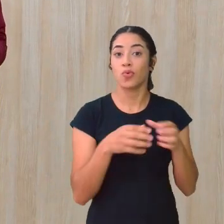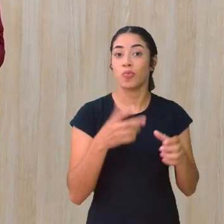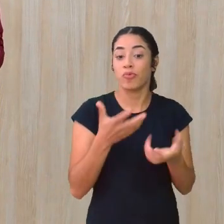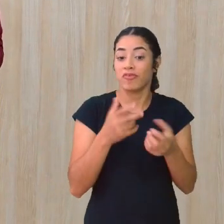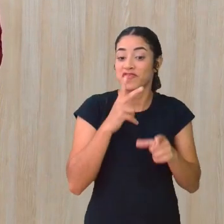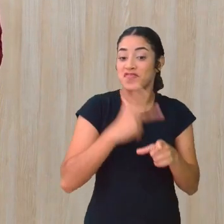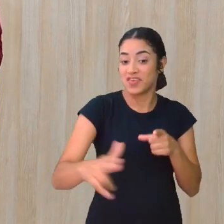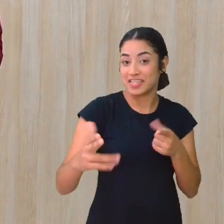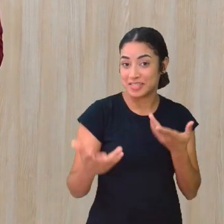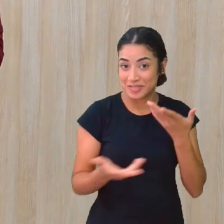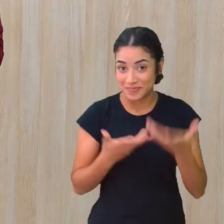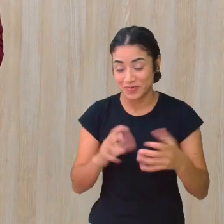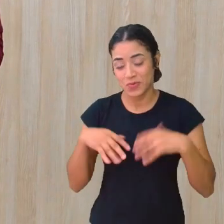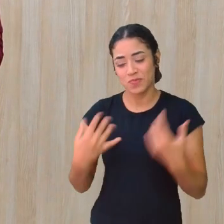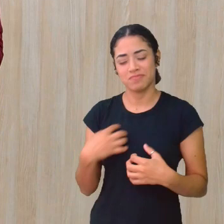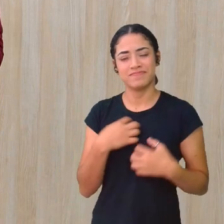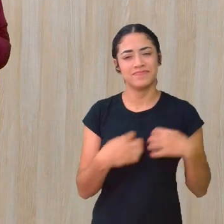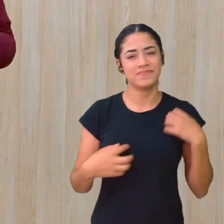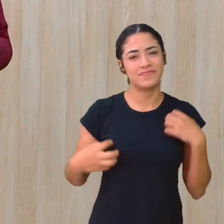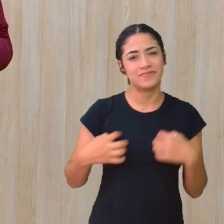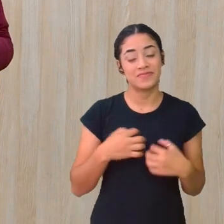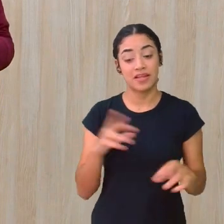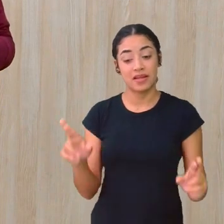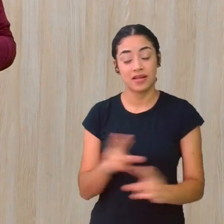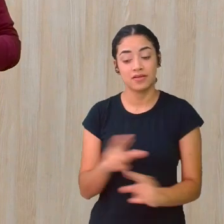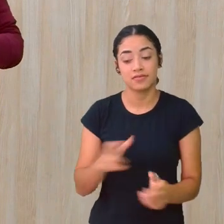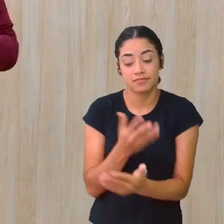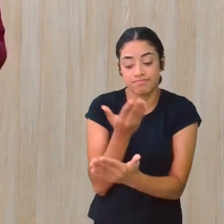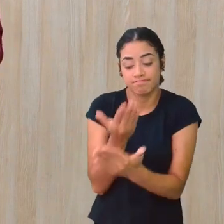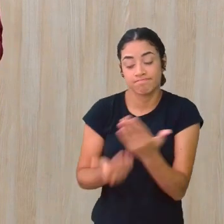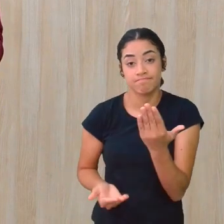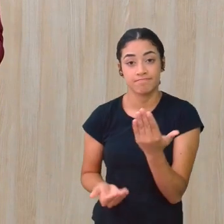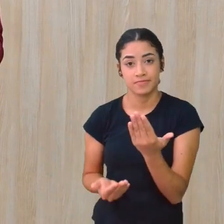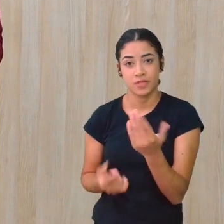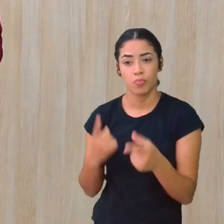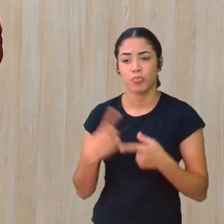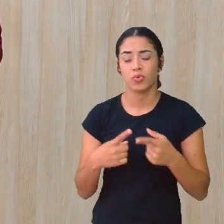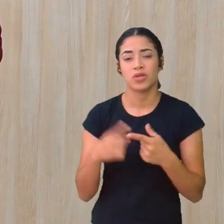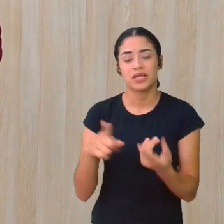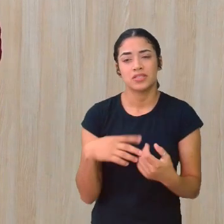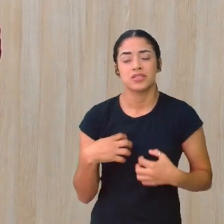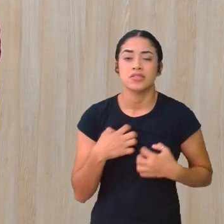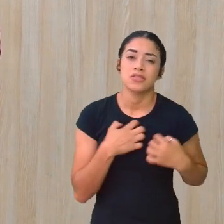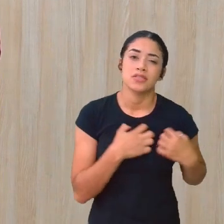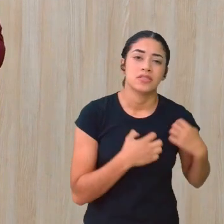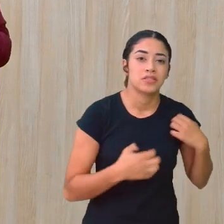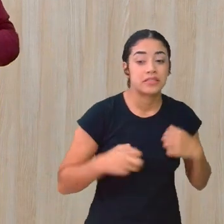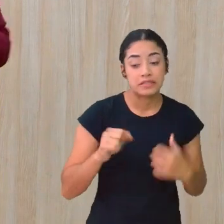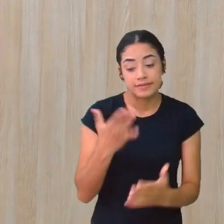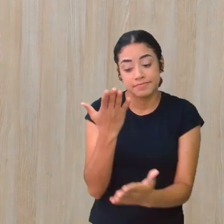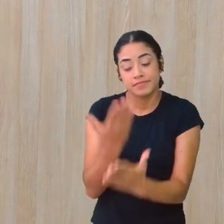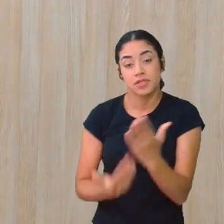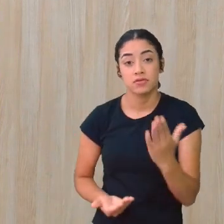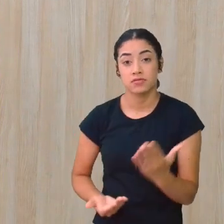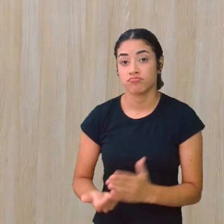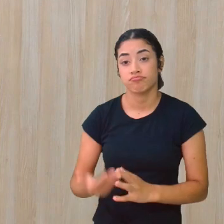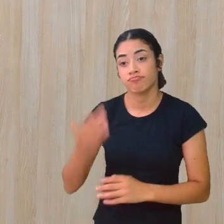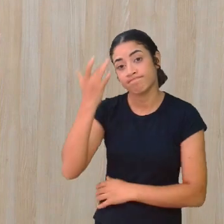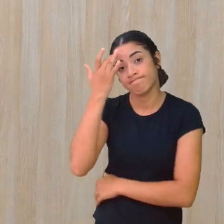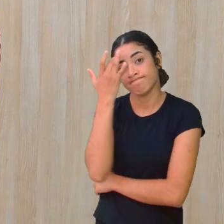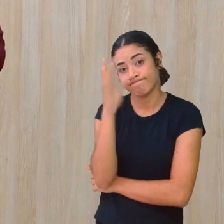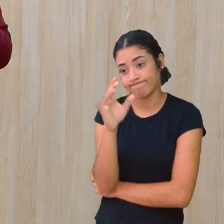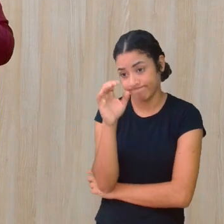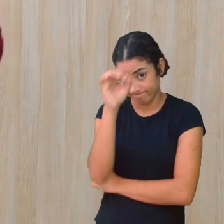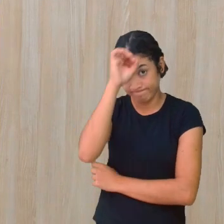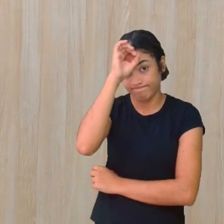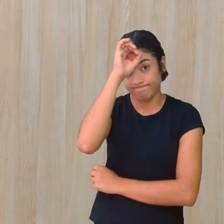angústia Com relação A perder Por que Que ele ficava Tão angustiado Perdendo A gente não tem acesso A essas